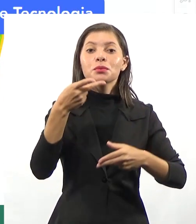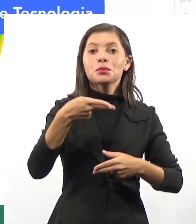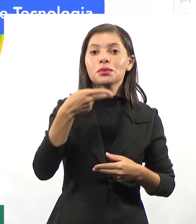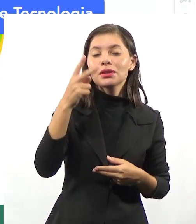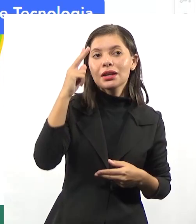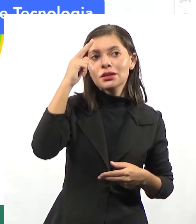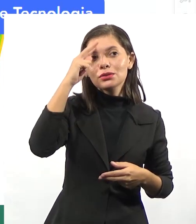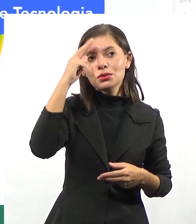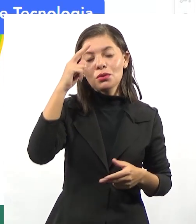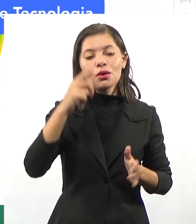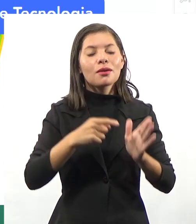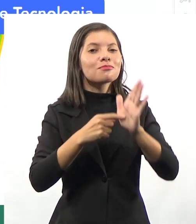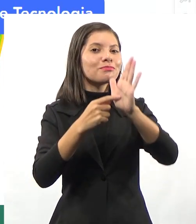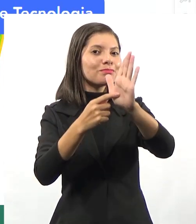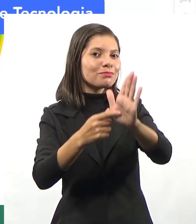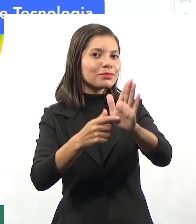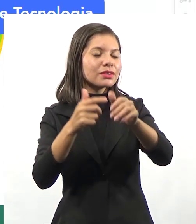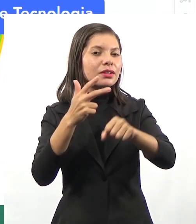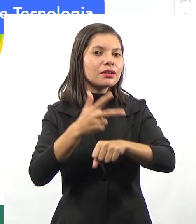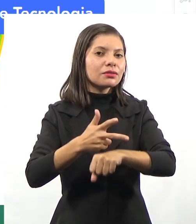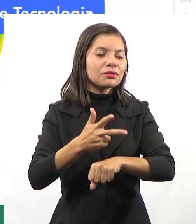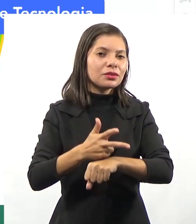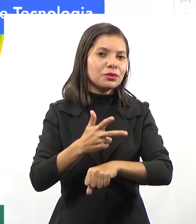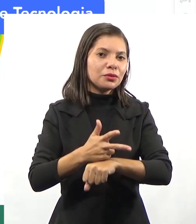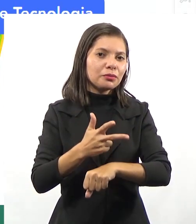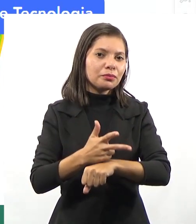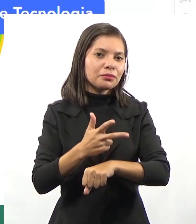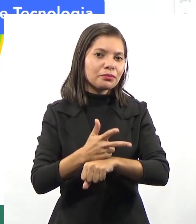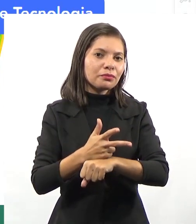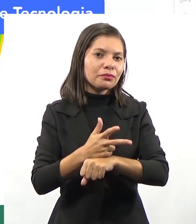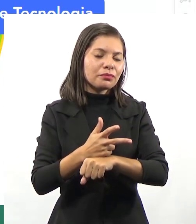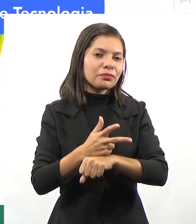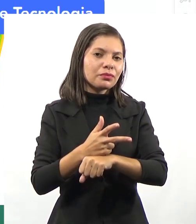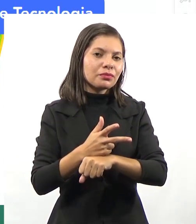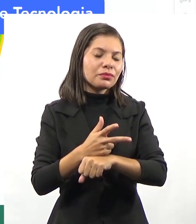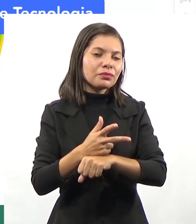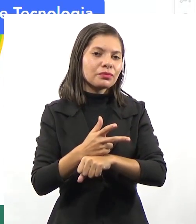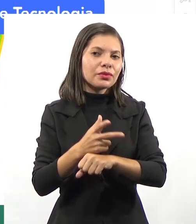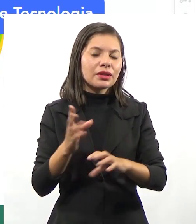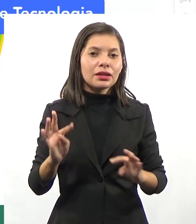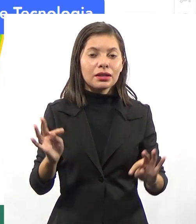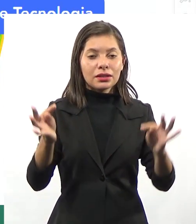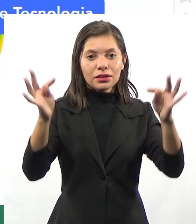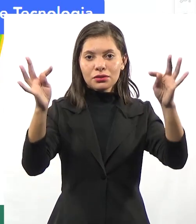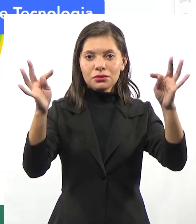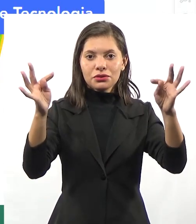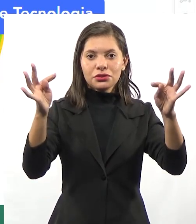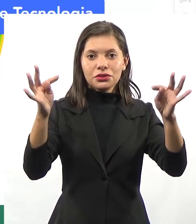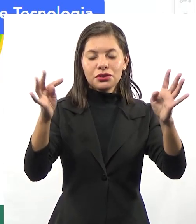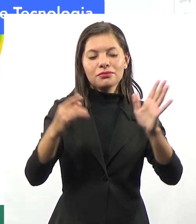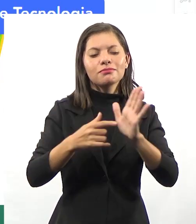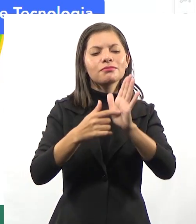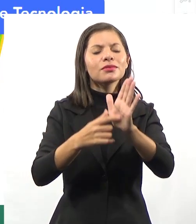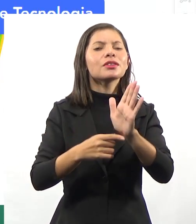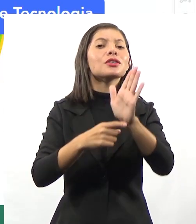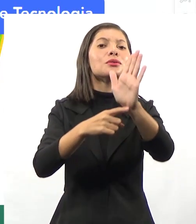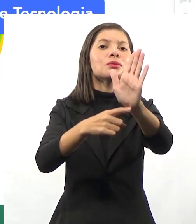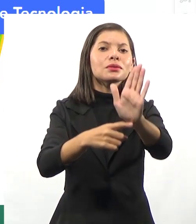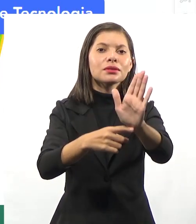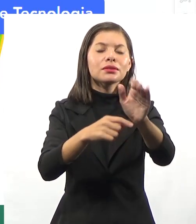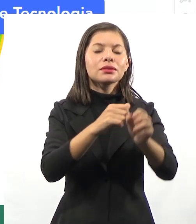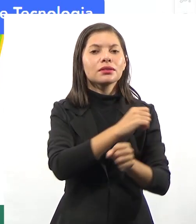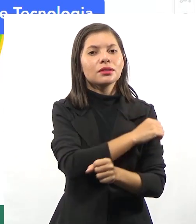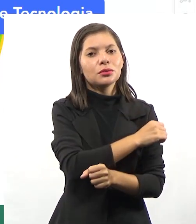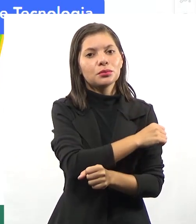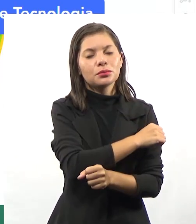Contar a história do que mostrar um vídeo. qual a potencialidade que cada uma dessas tecnologias vai prover